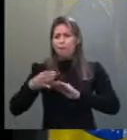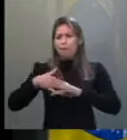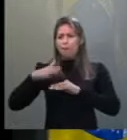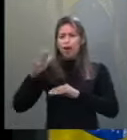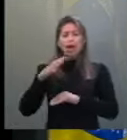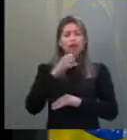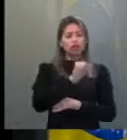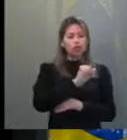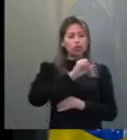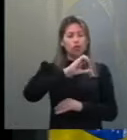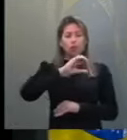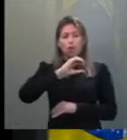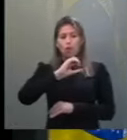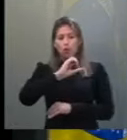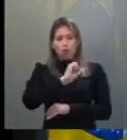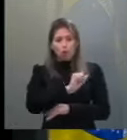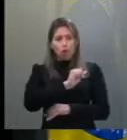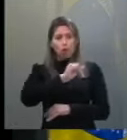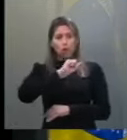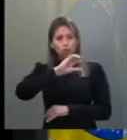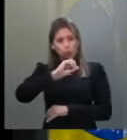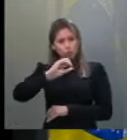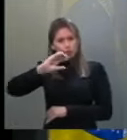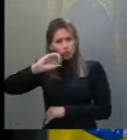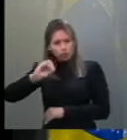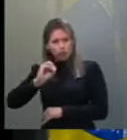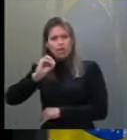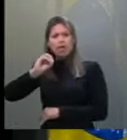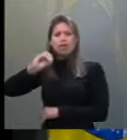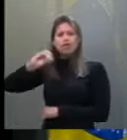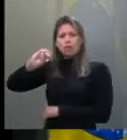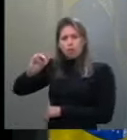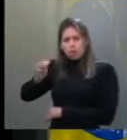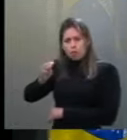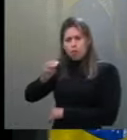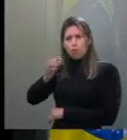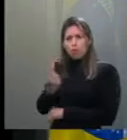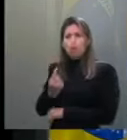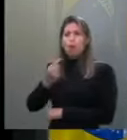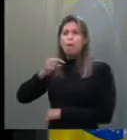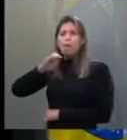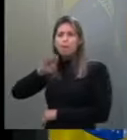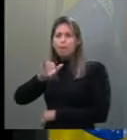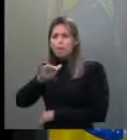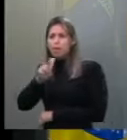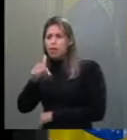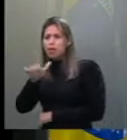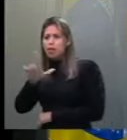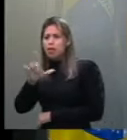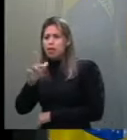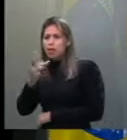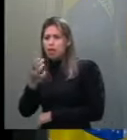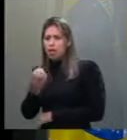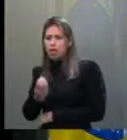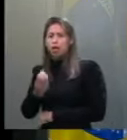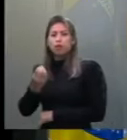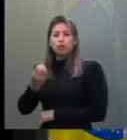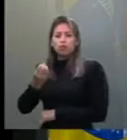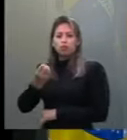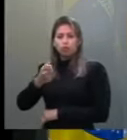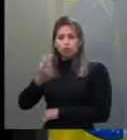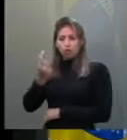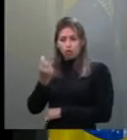milhões de reais. Nós estamos falando de quase um bilhão de reais. Isso para Acre é muito dinheiro, gente.